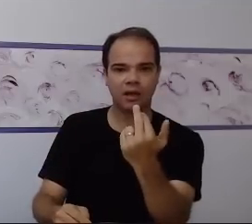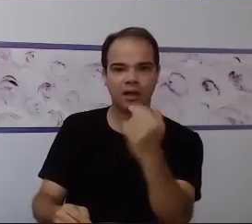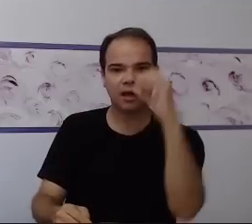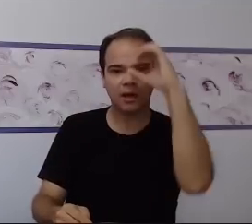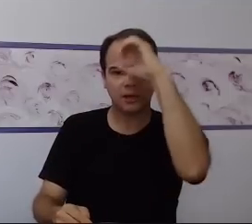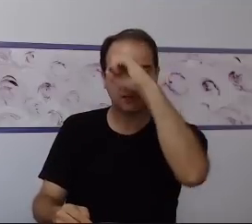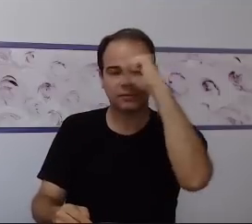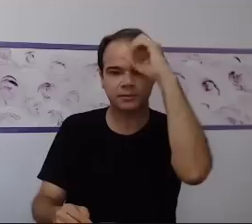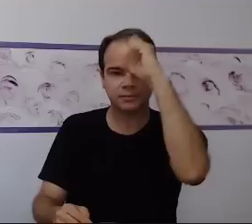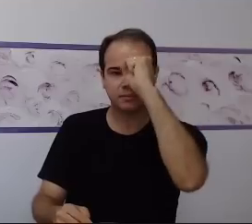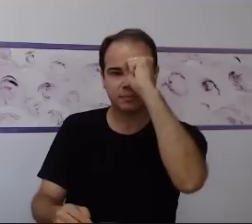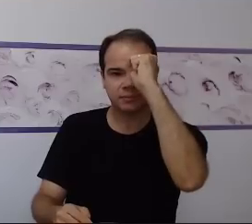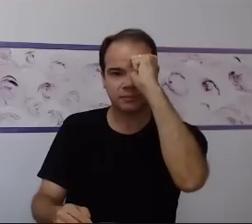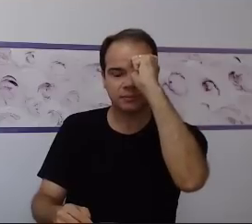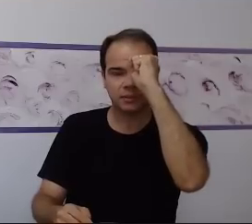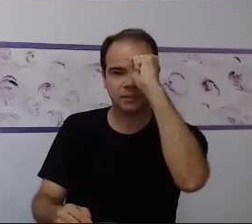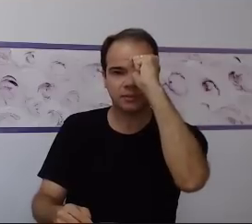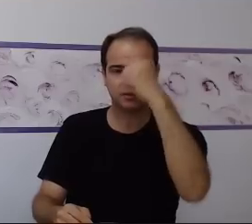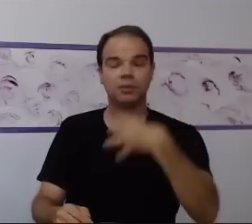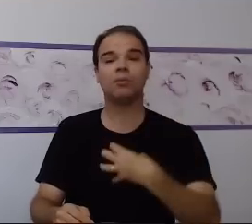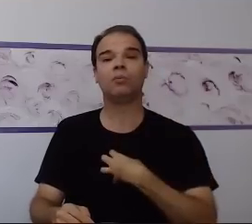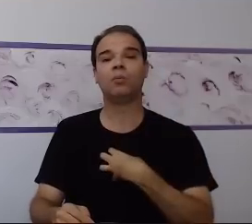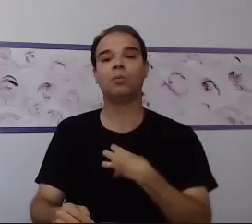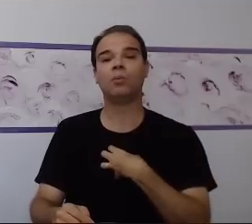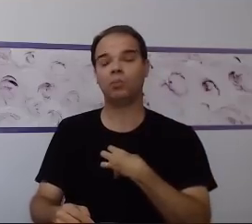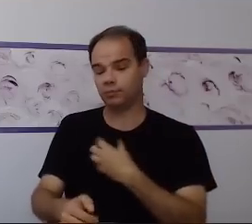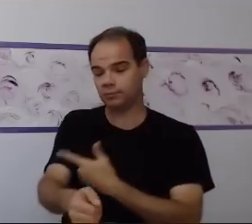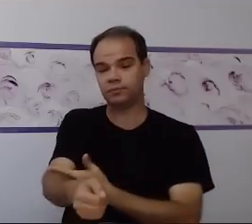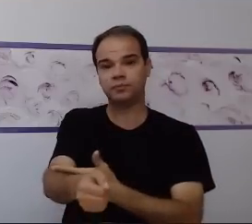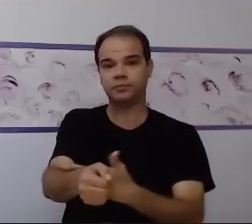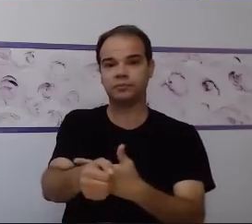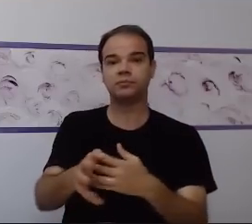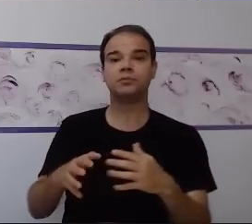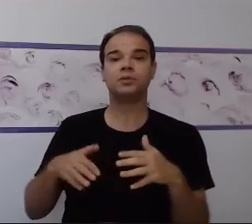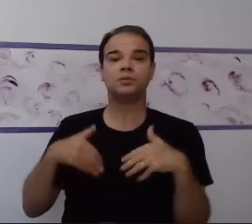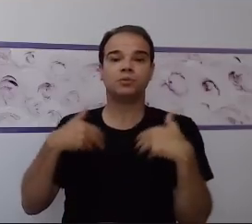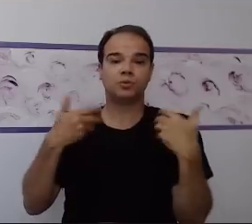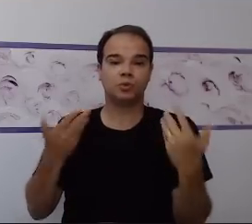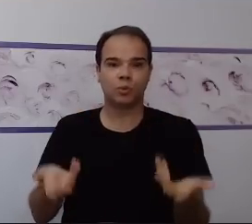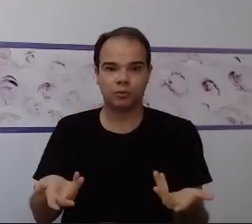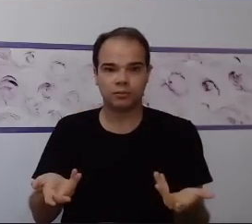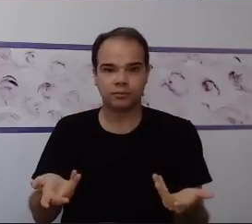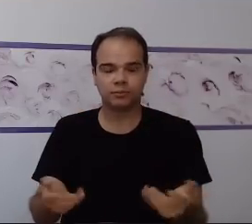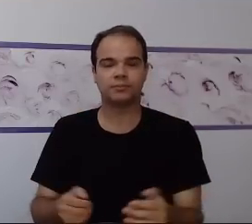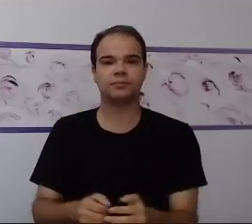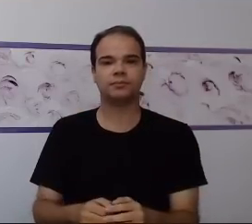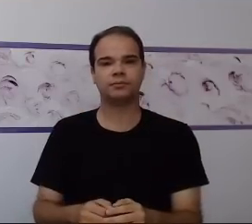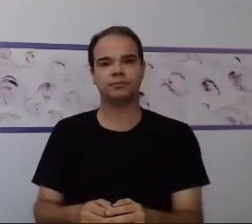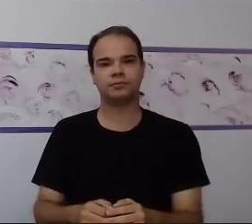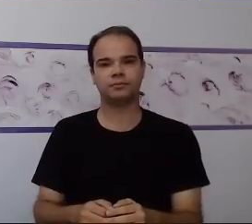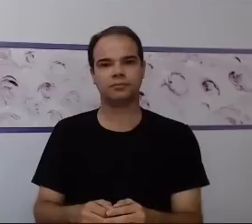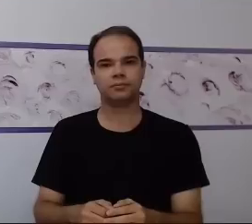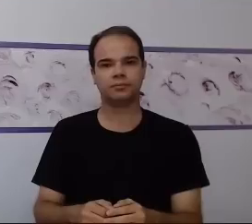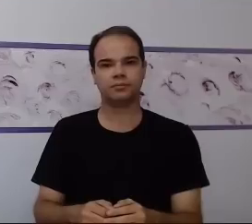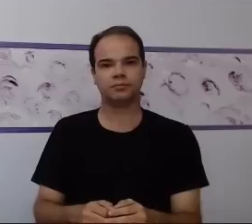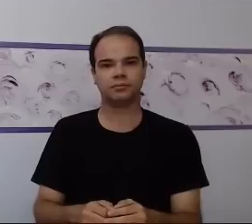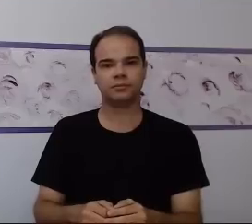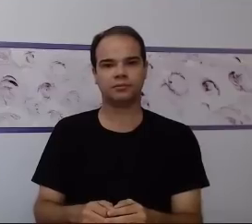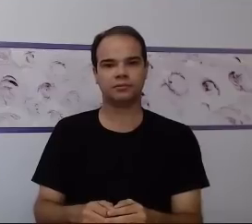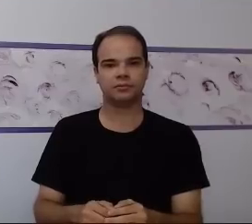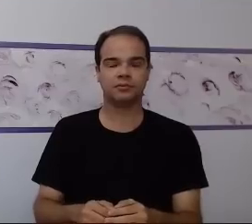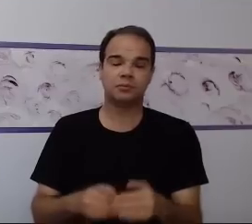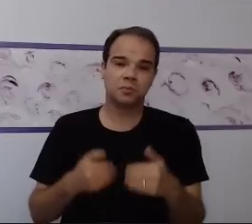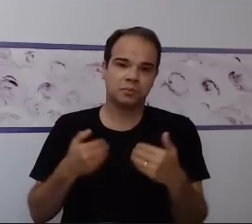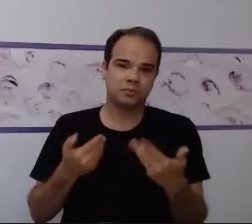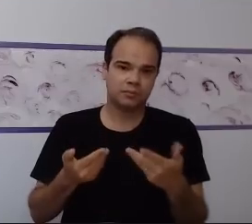conceitos e mudanças nesse comportamento. Então, o ensino estruturado, no frigir dos ovos, ele